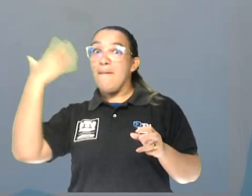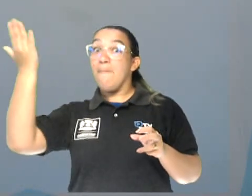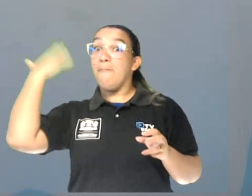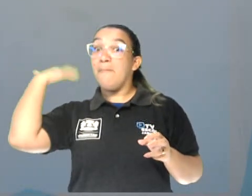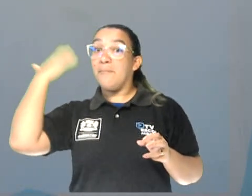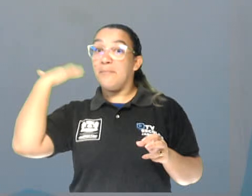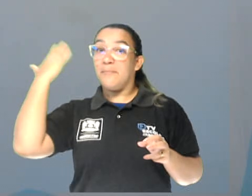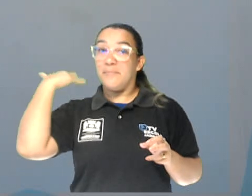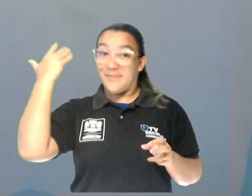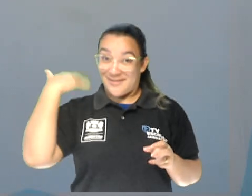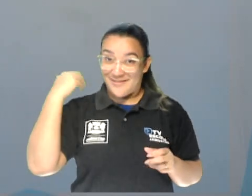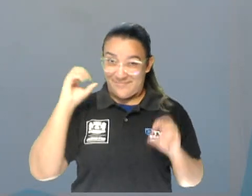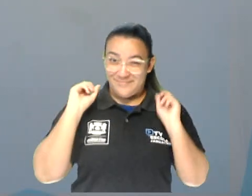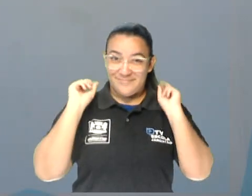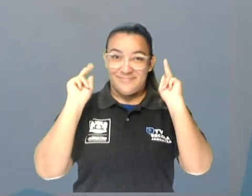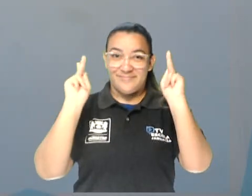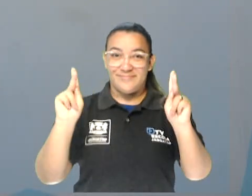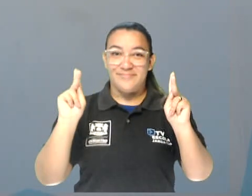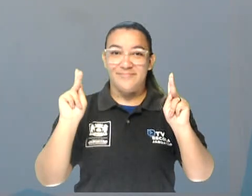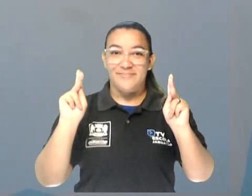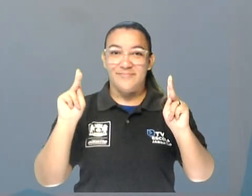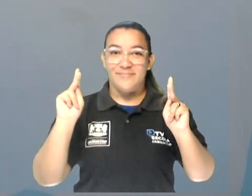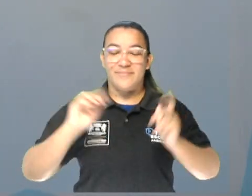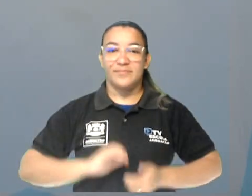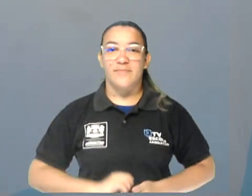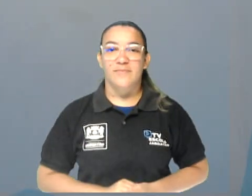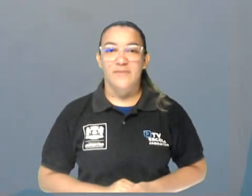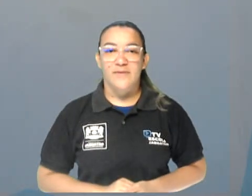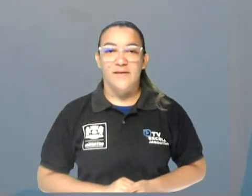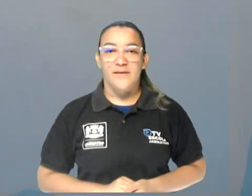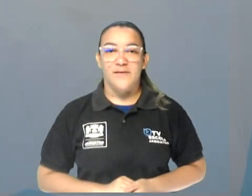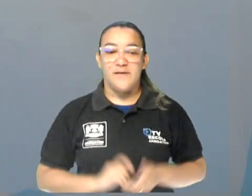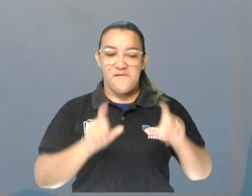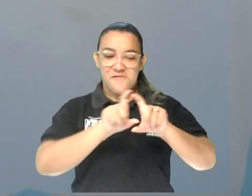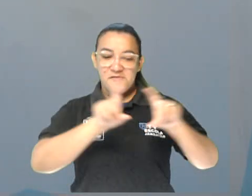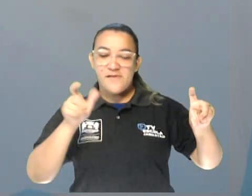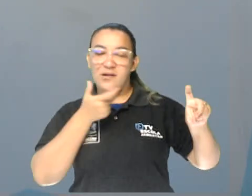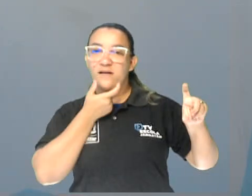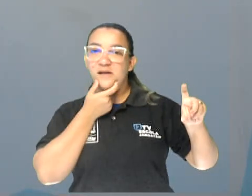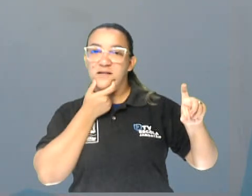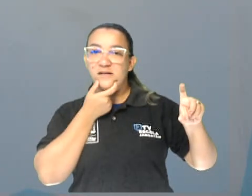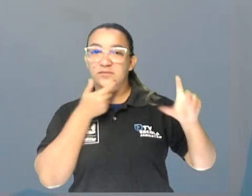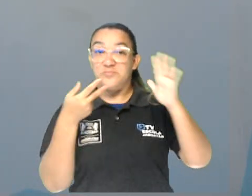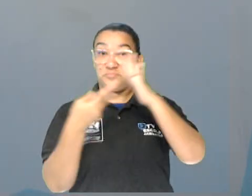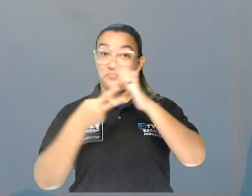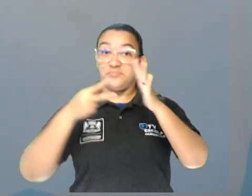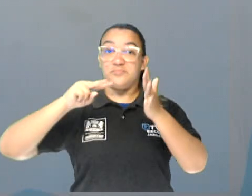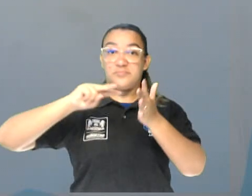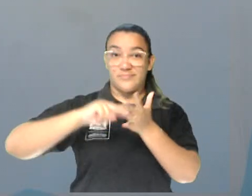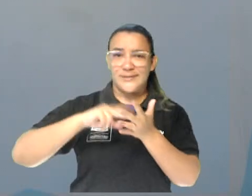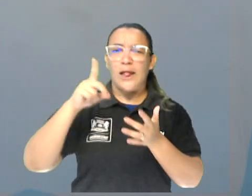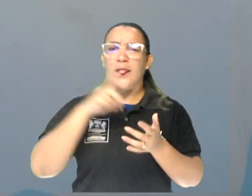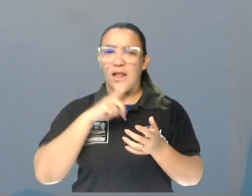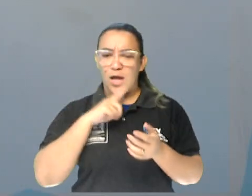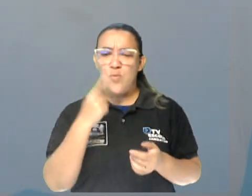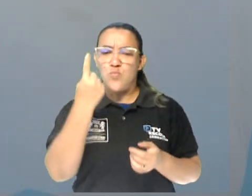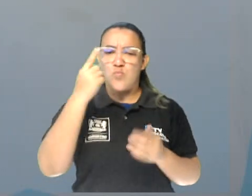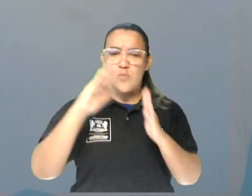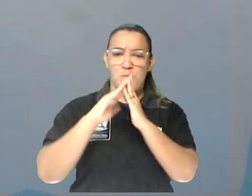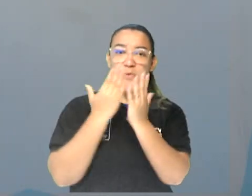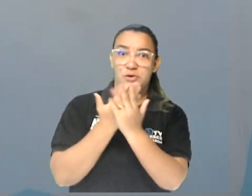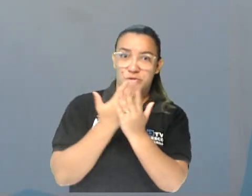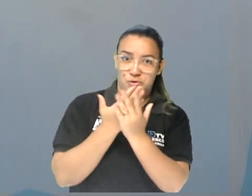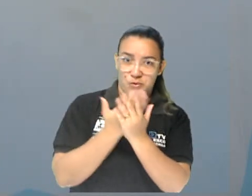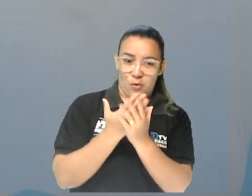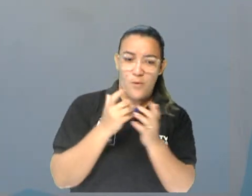passada. Certo? Então, quando eu digo there is one school in my neighborhood, eu estou dizendo que tem uma escola no